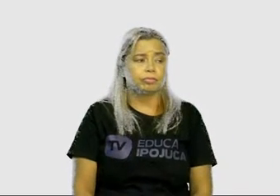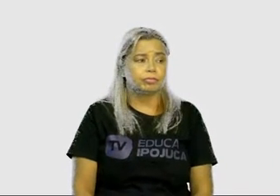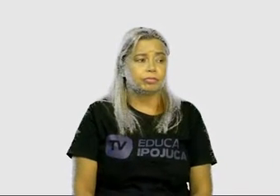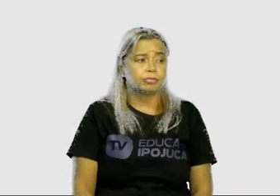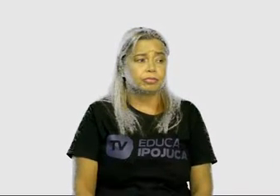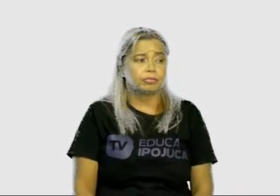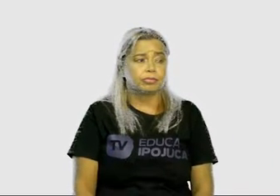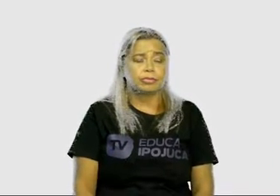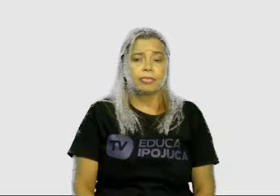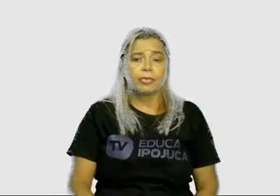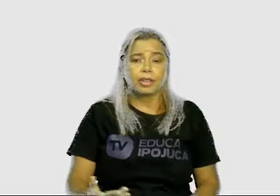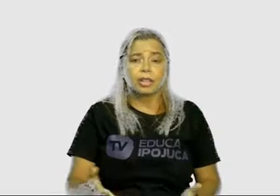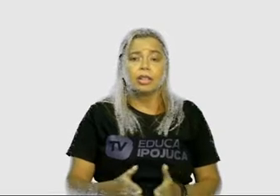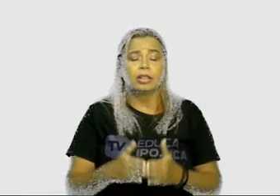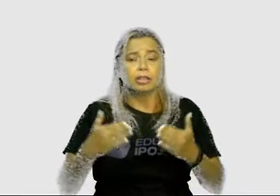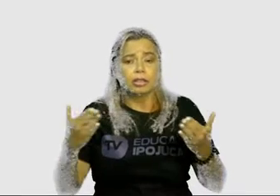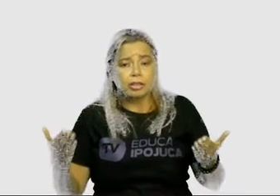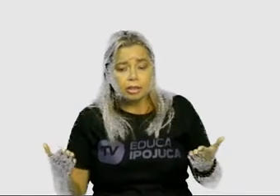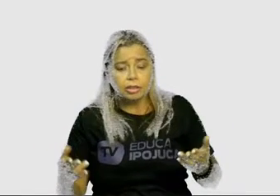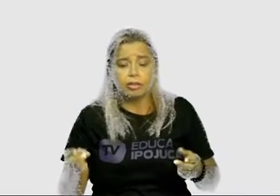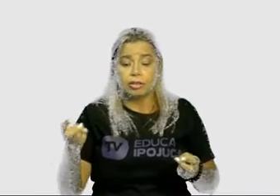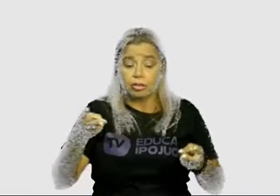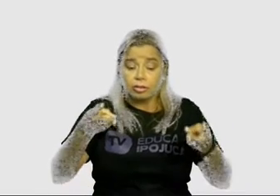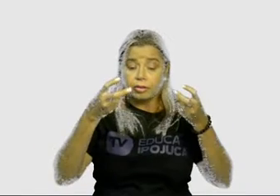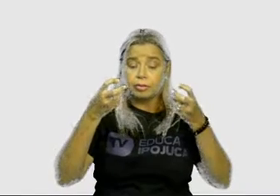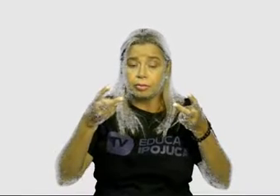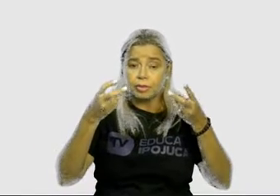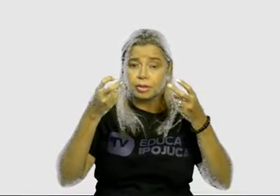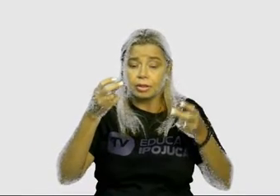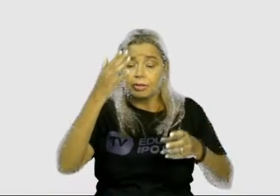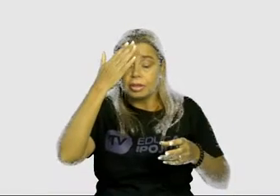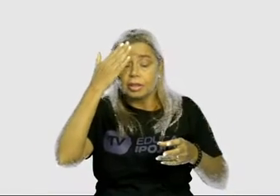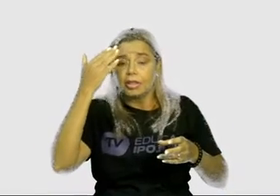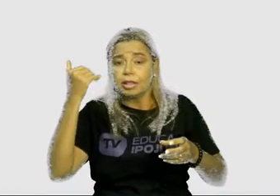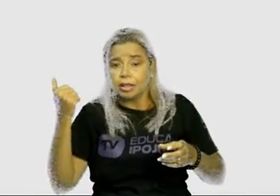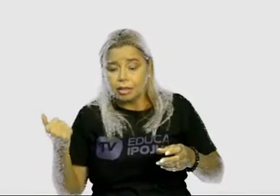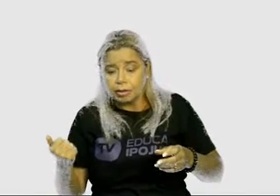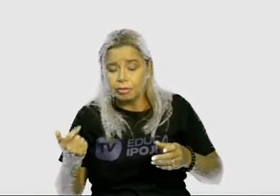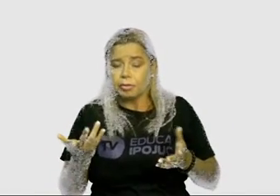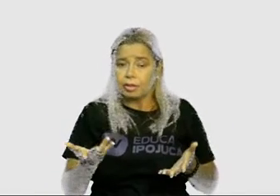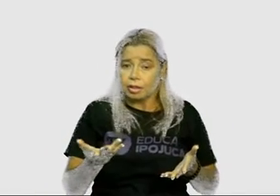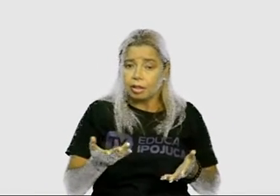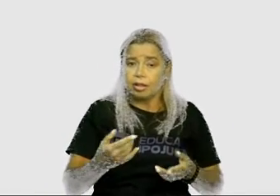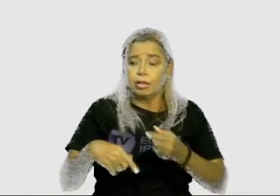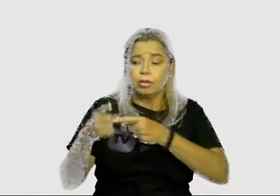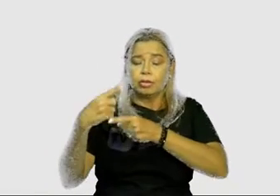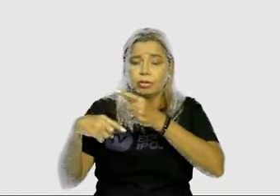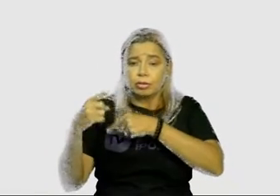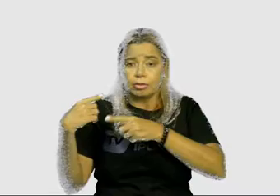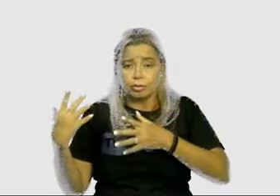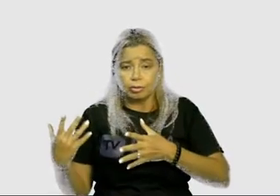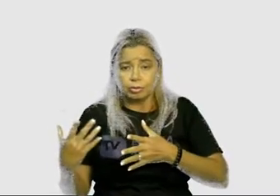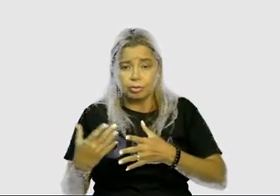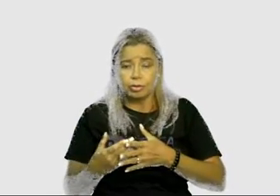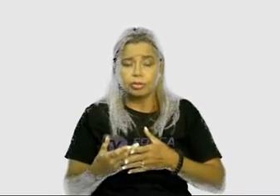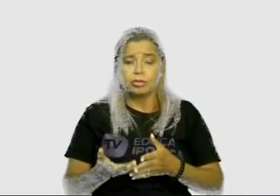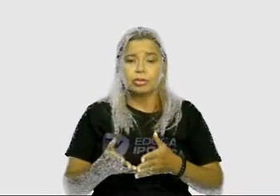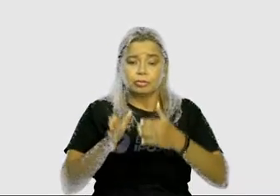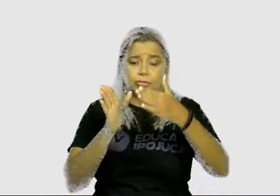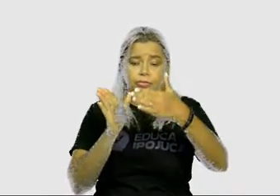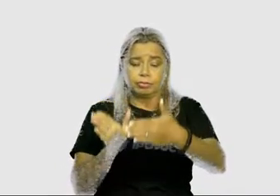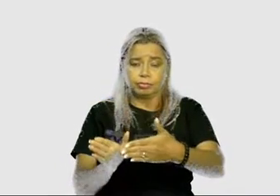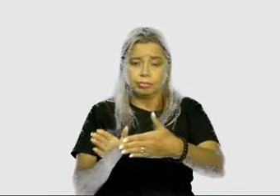Percebendo aqui, seguindo o mesmo padrão e o sofá como ponto de referência, digamos que a gente está aqui,